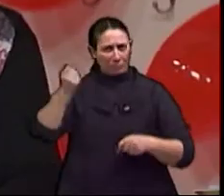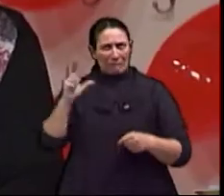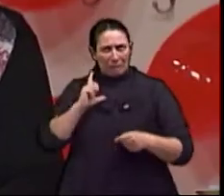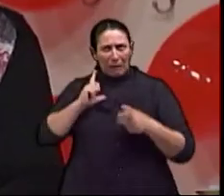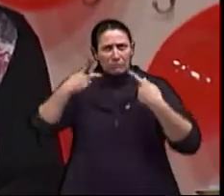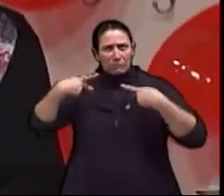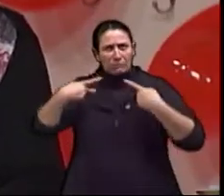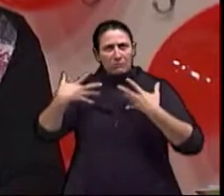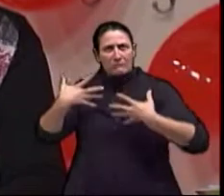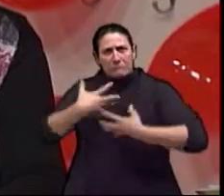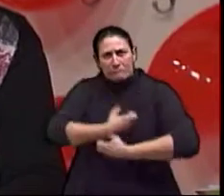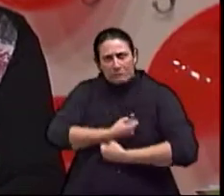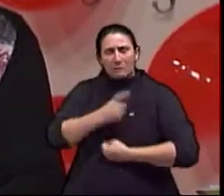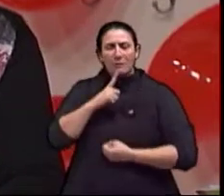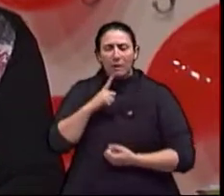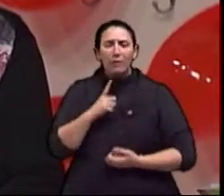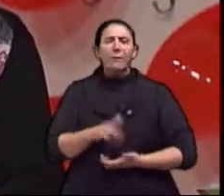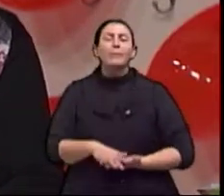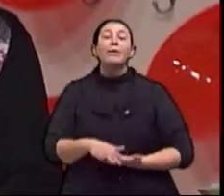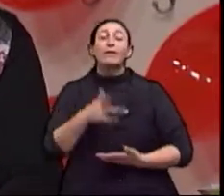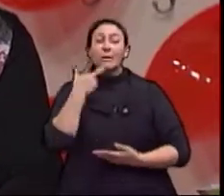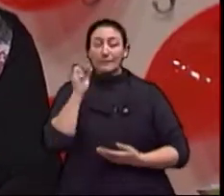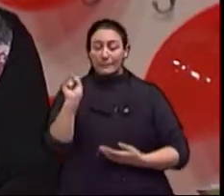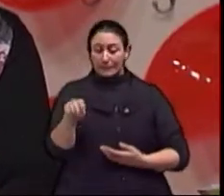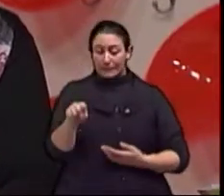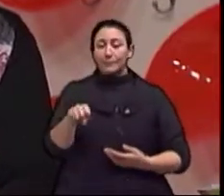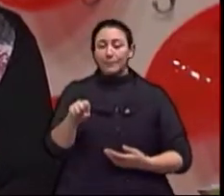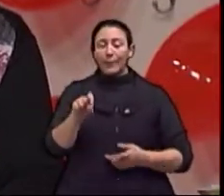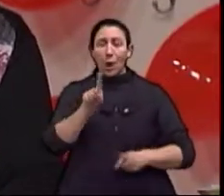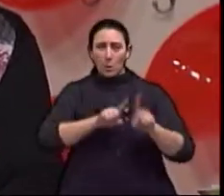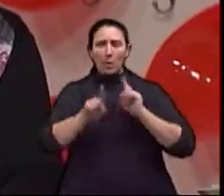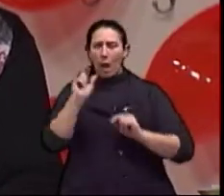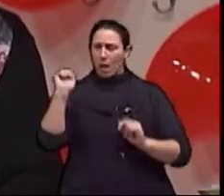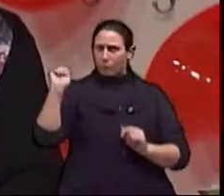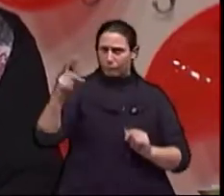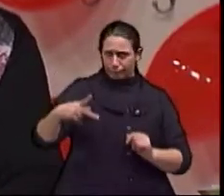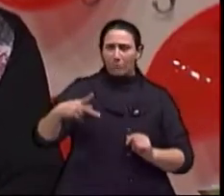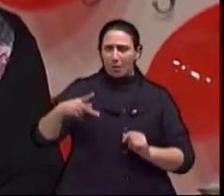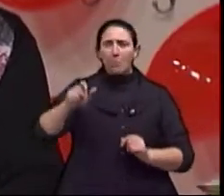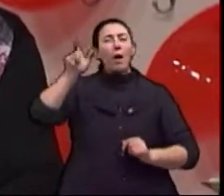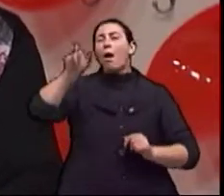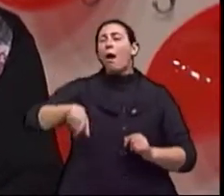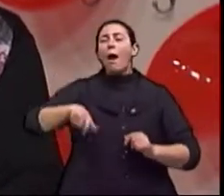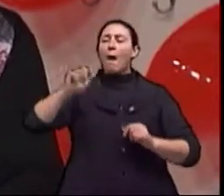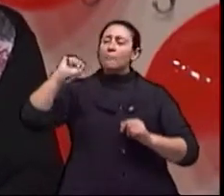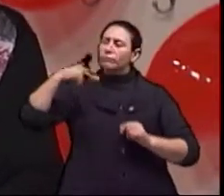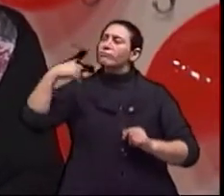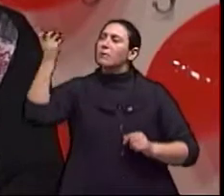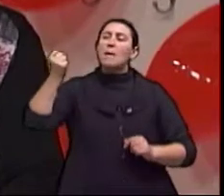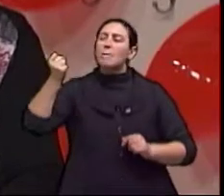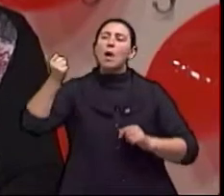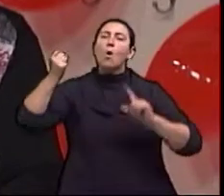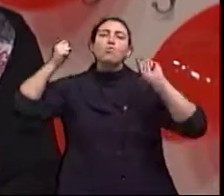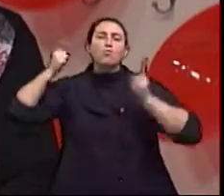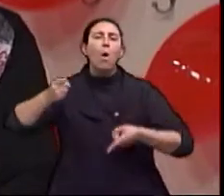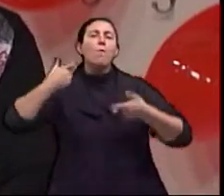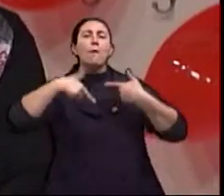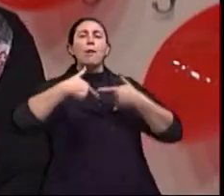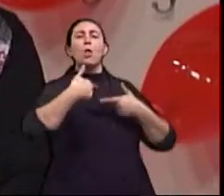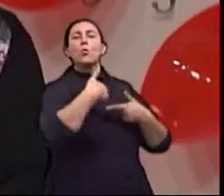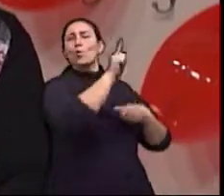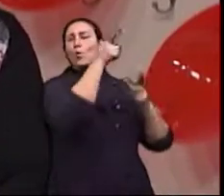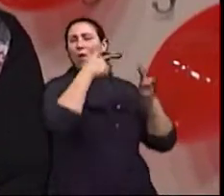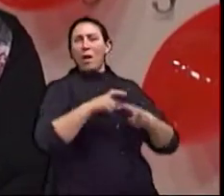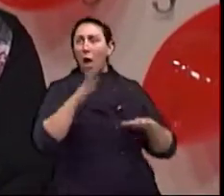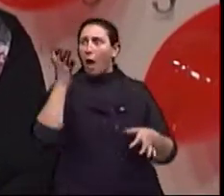mesmo os que estão aposentados, eles estão ativos, quer dizer, eles desenvolvem algum tipo de atividade. Então, a aposentadoria não